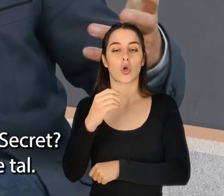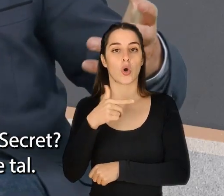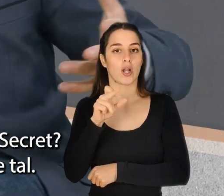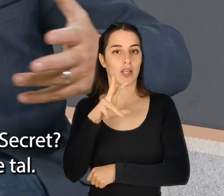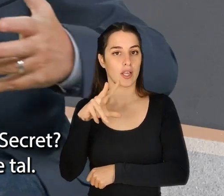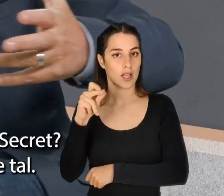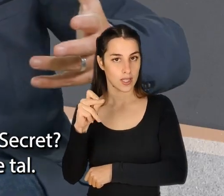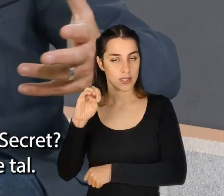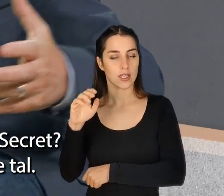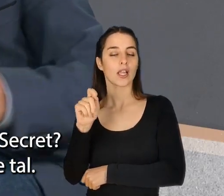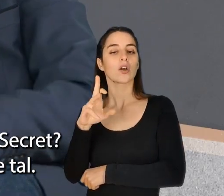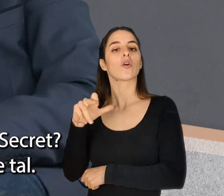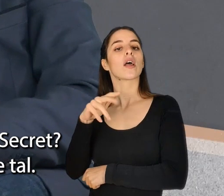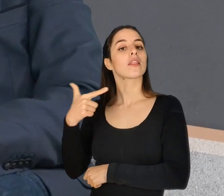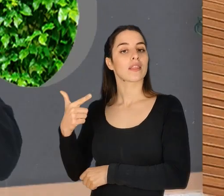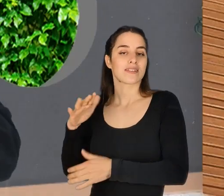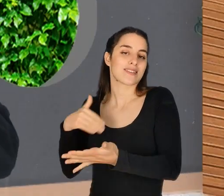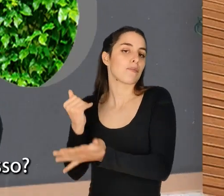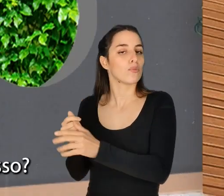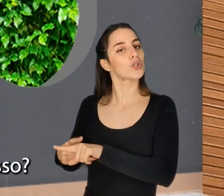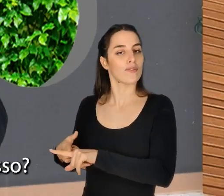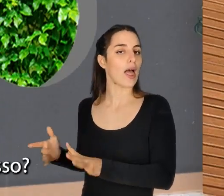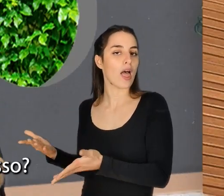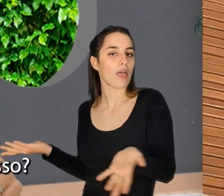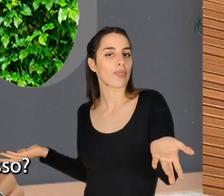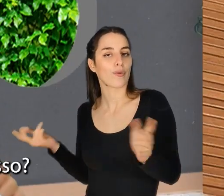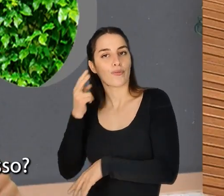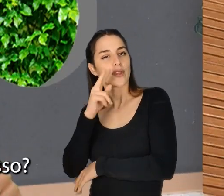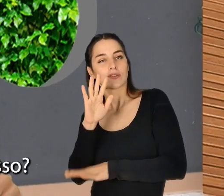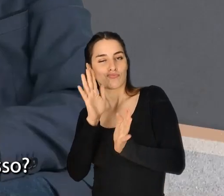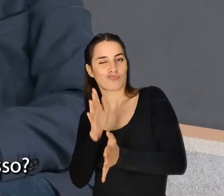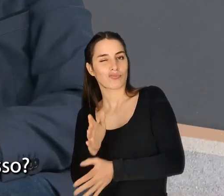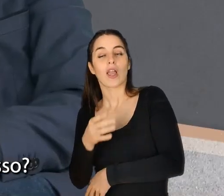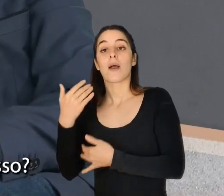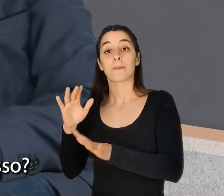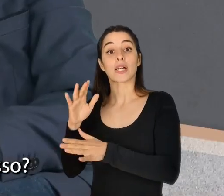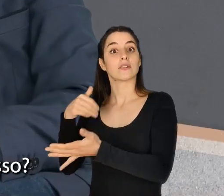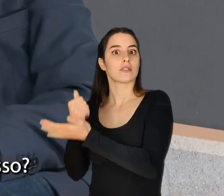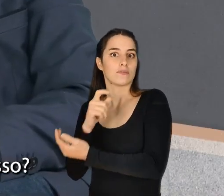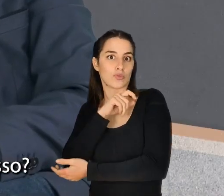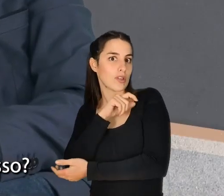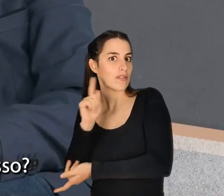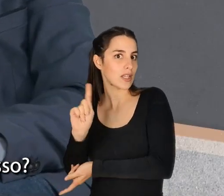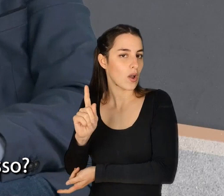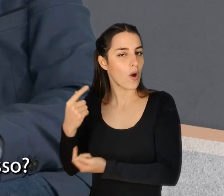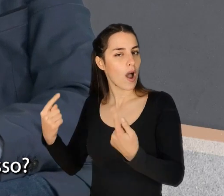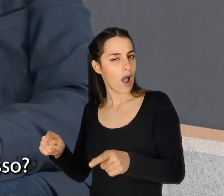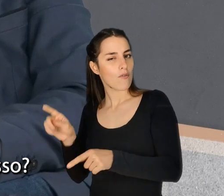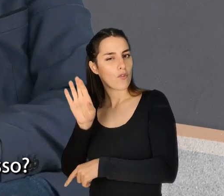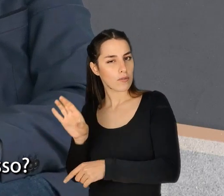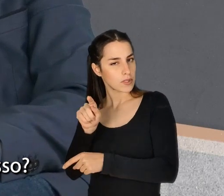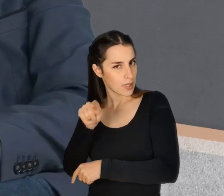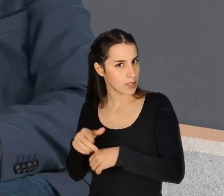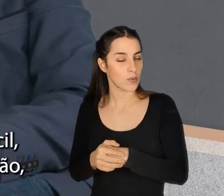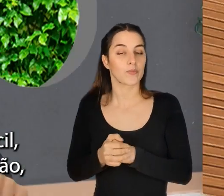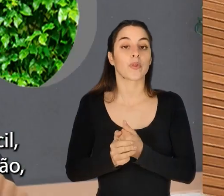estás sempre, não é? Vês-me as modelos e tal. Estás sempre motivado. Pronto, estás sempre motivado. Mas não é, nem sempre é possível. Há fórmulas